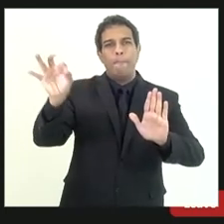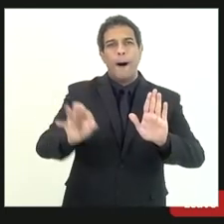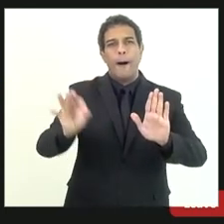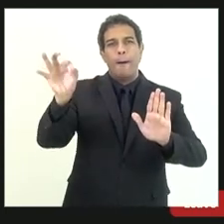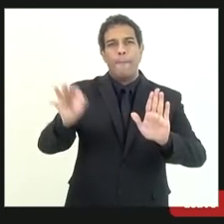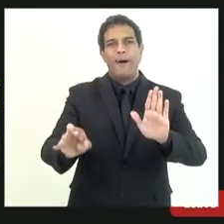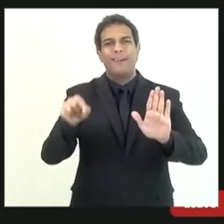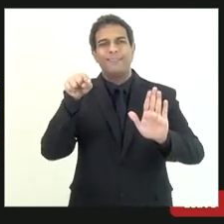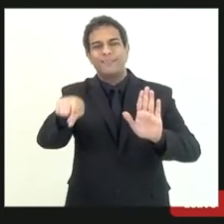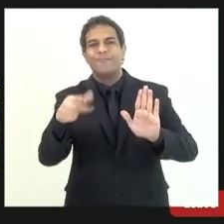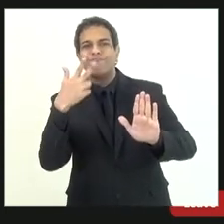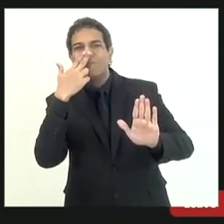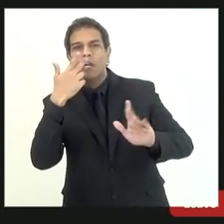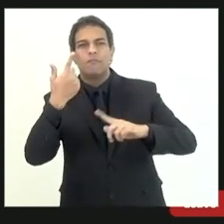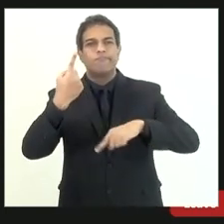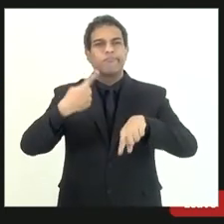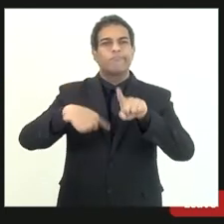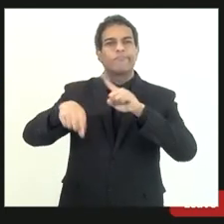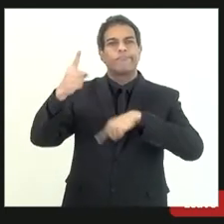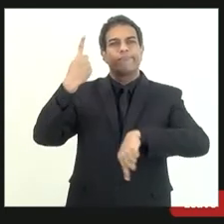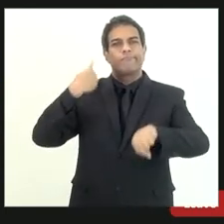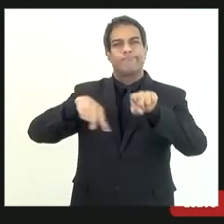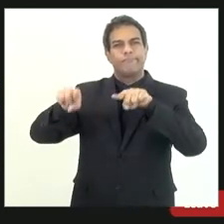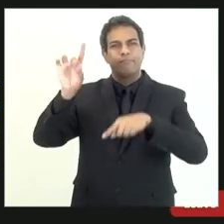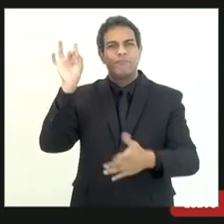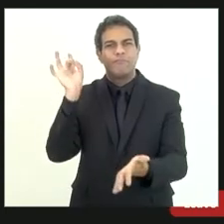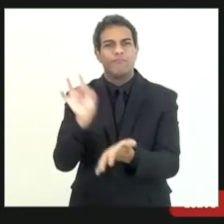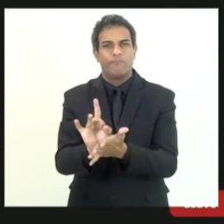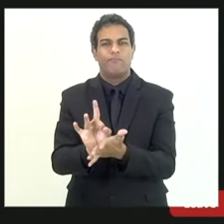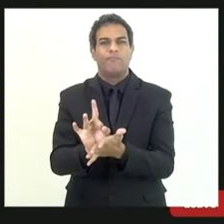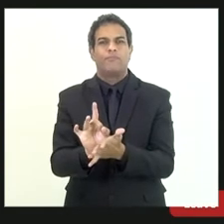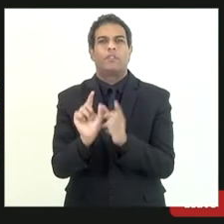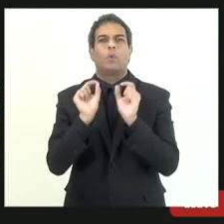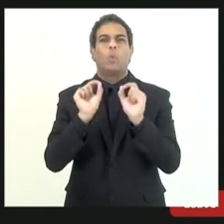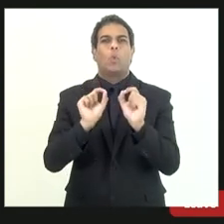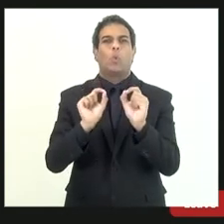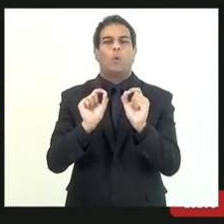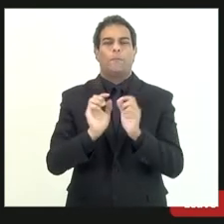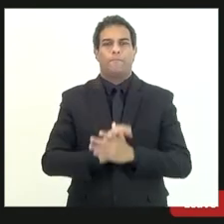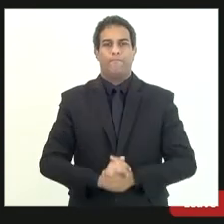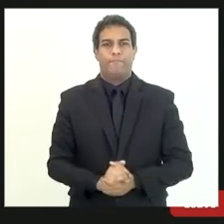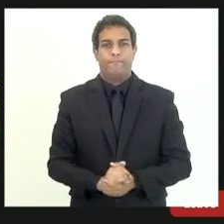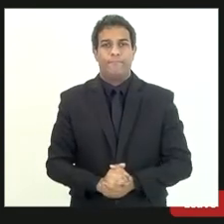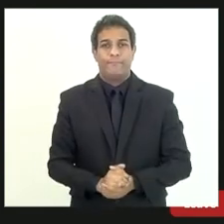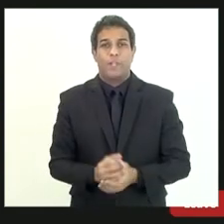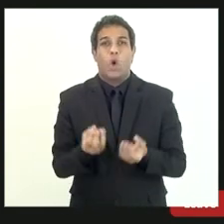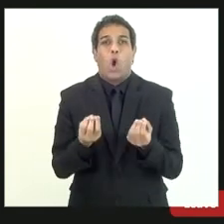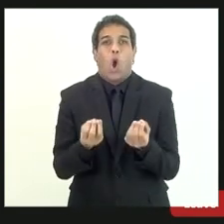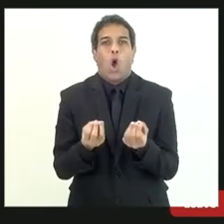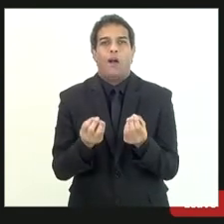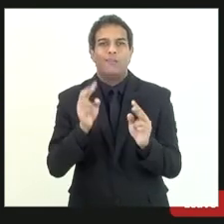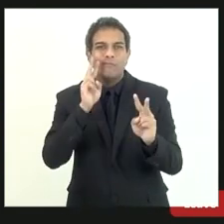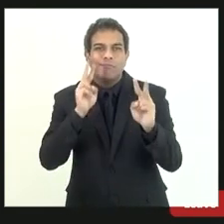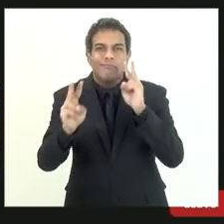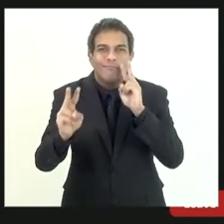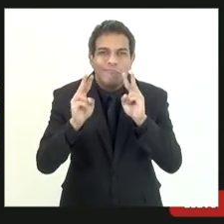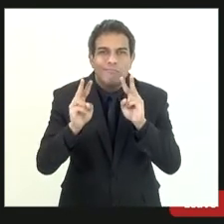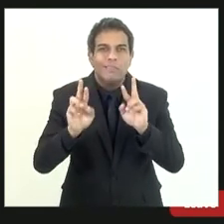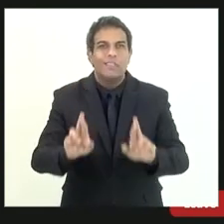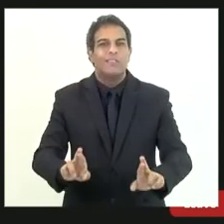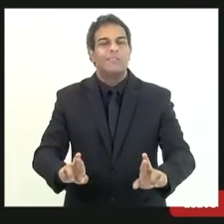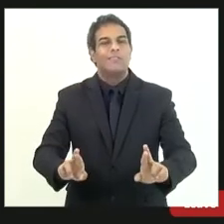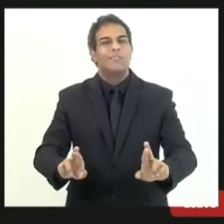de recuperável na verdade a gente está sendo um pouco